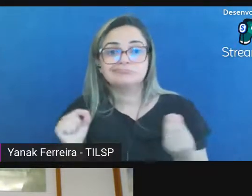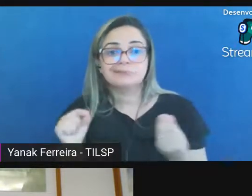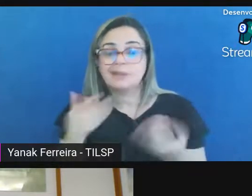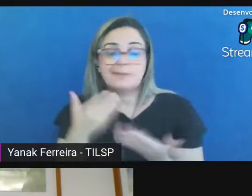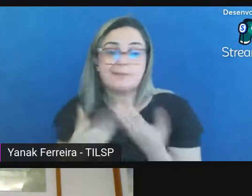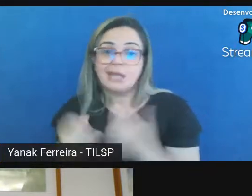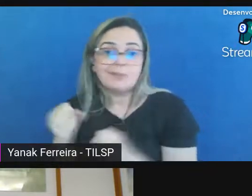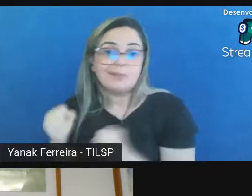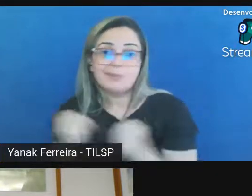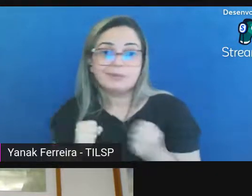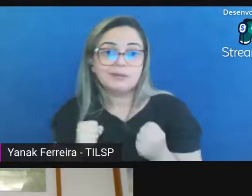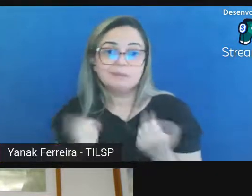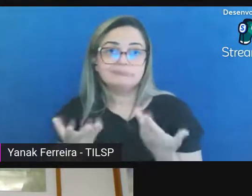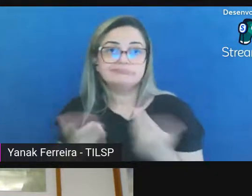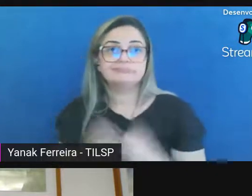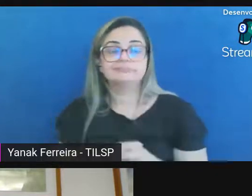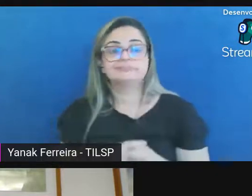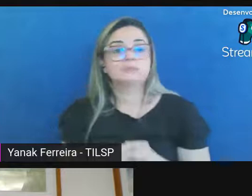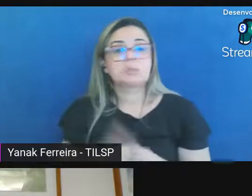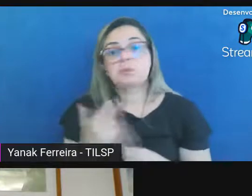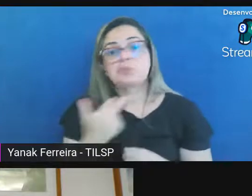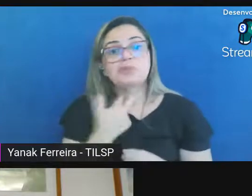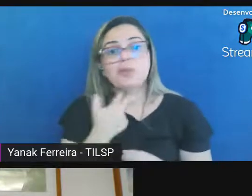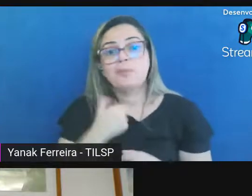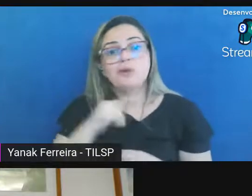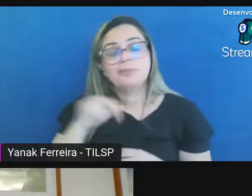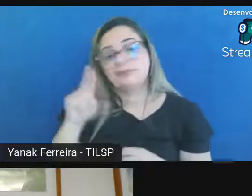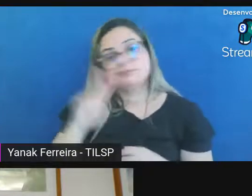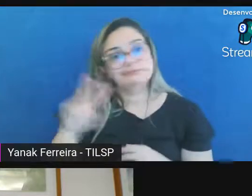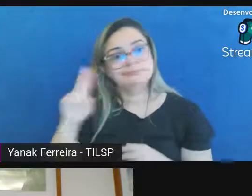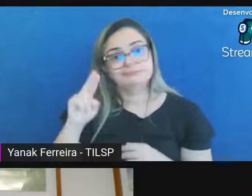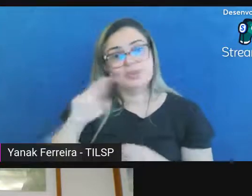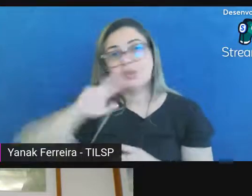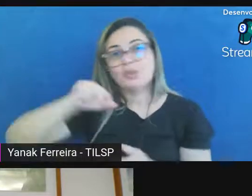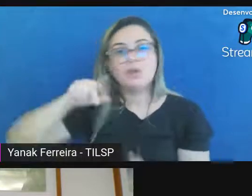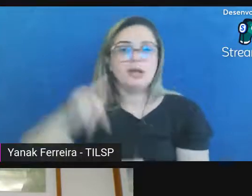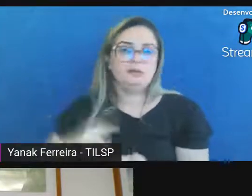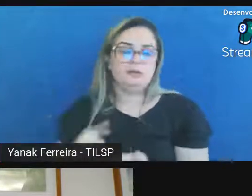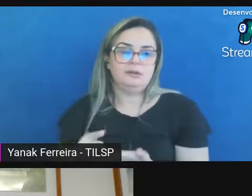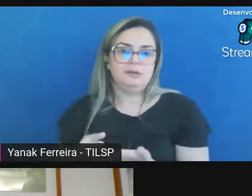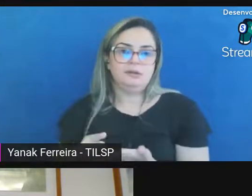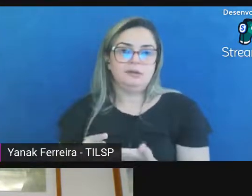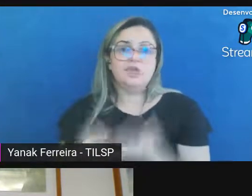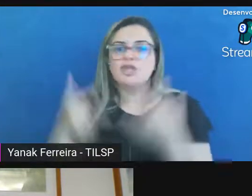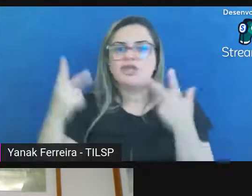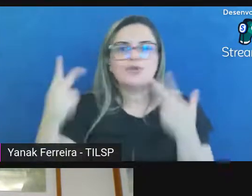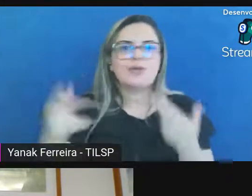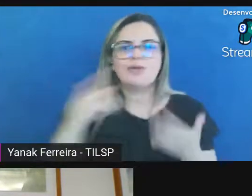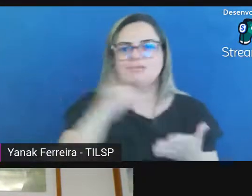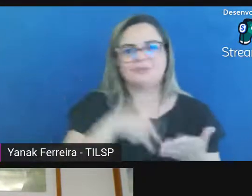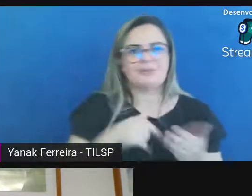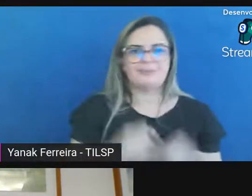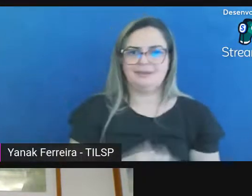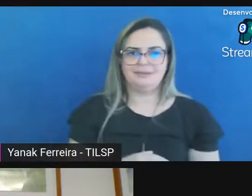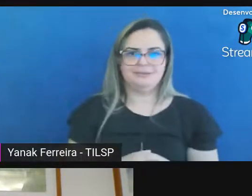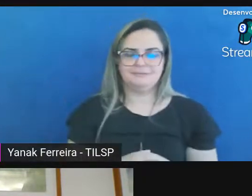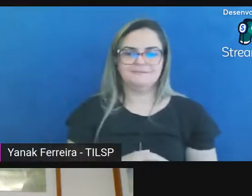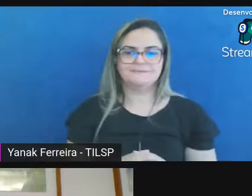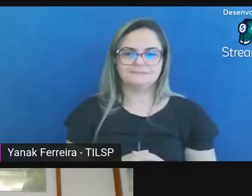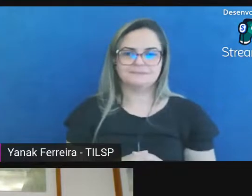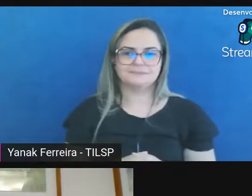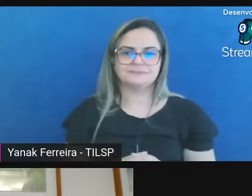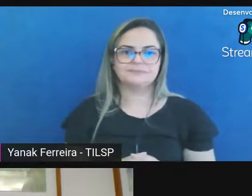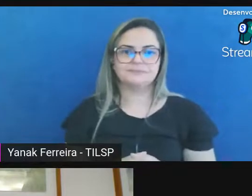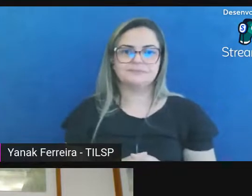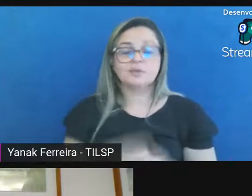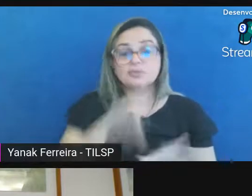probante não pode mais ser usado não é mais autêntico da mesma forma nos documentos os documentos